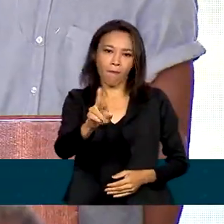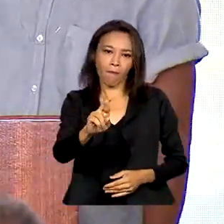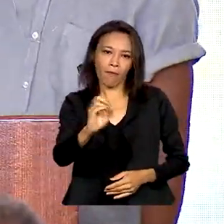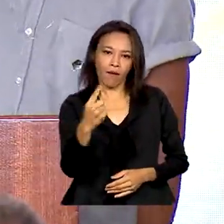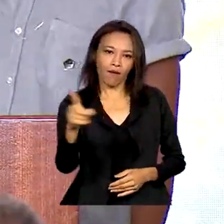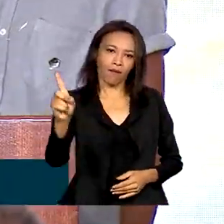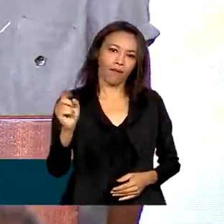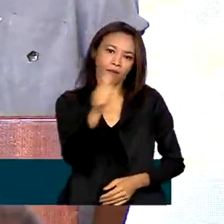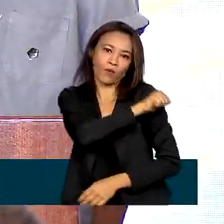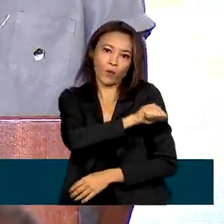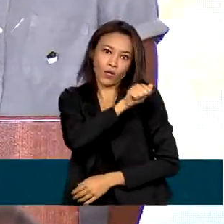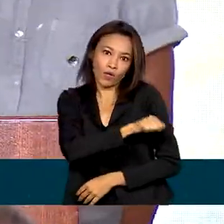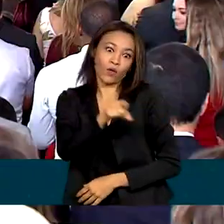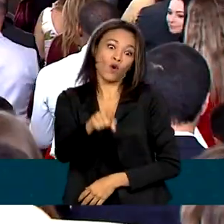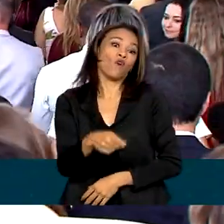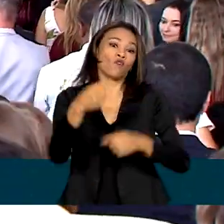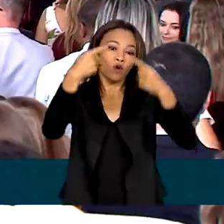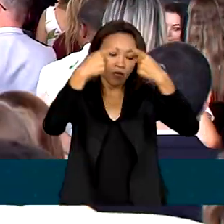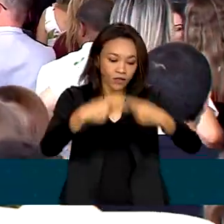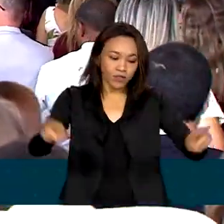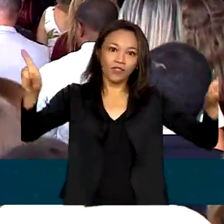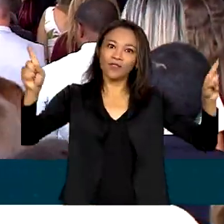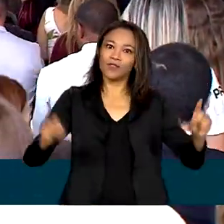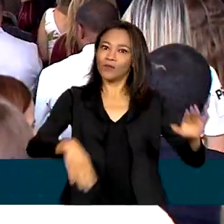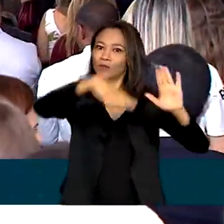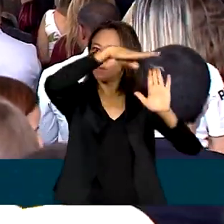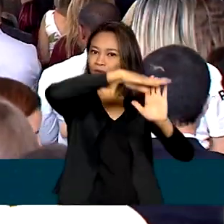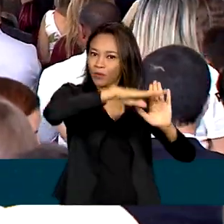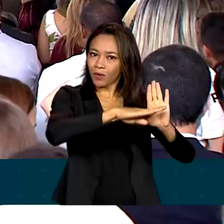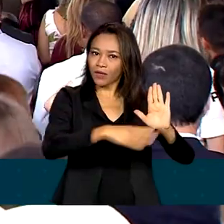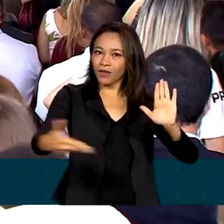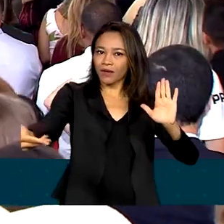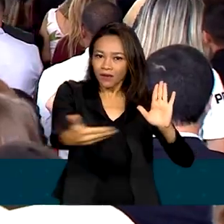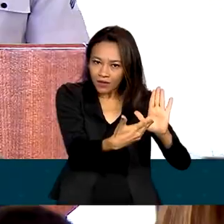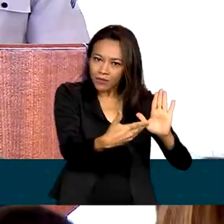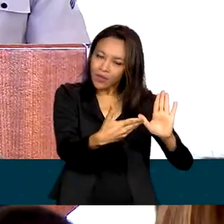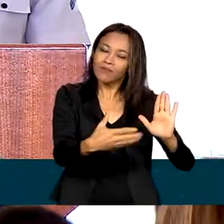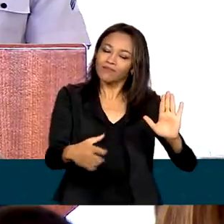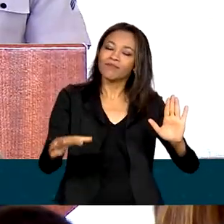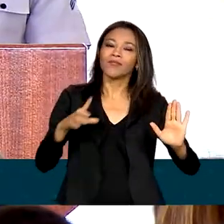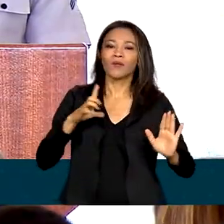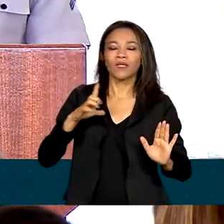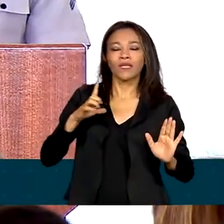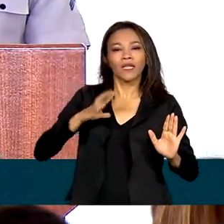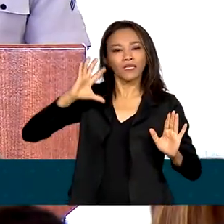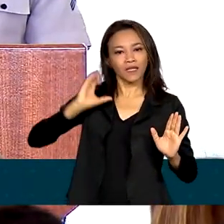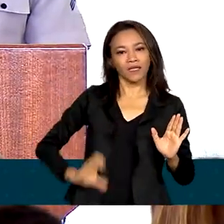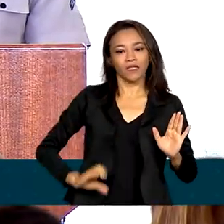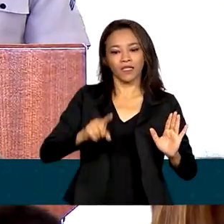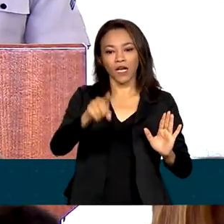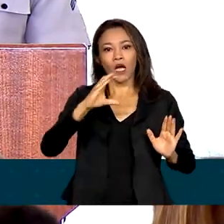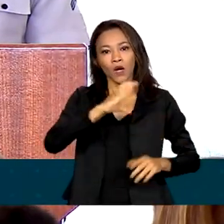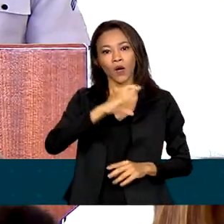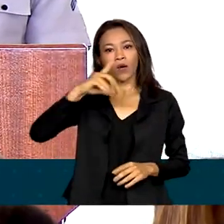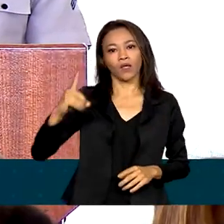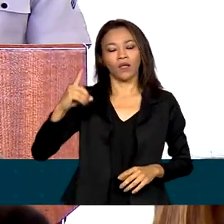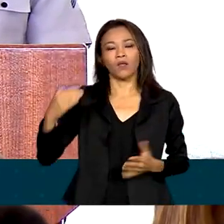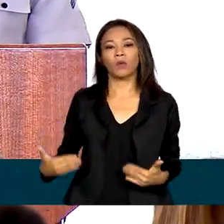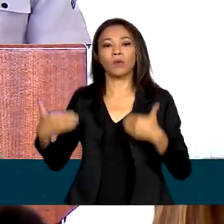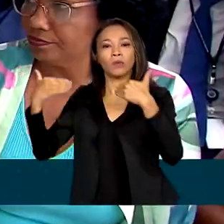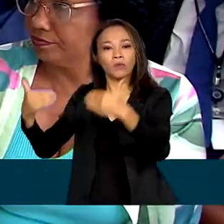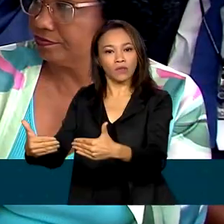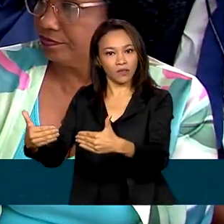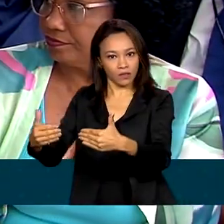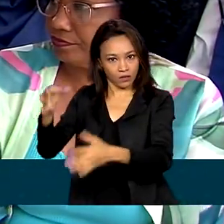relançamento do Programa Nacional de Segurança Pública com Cidadania. Coordenado pelo Ministério da Justiça e Segurança